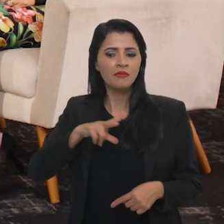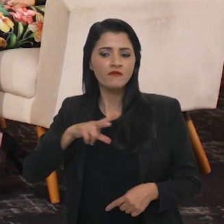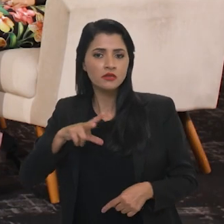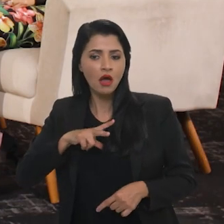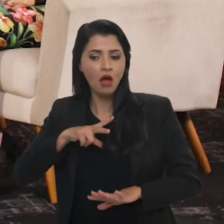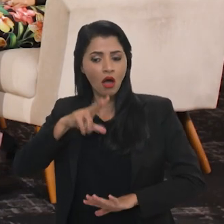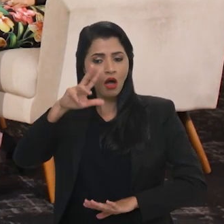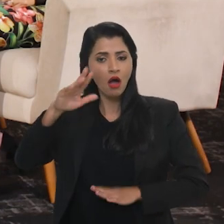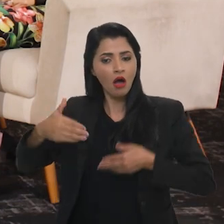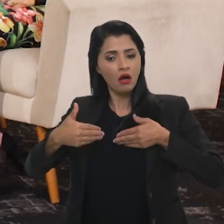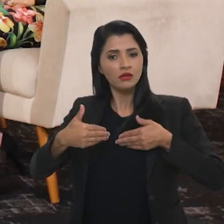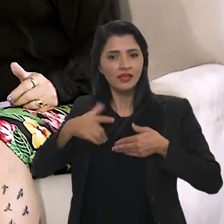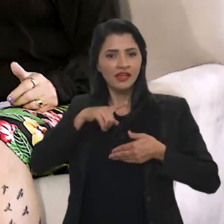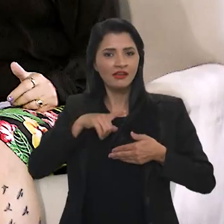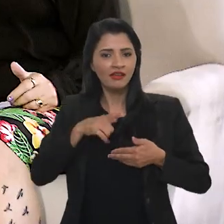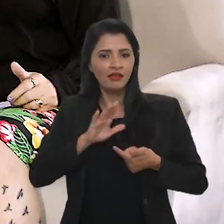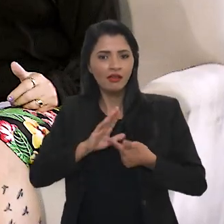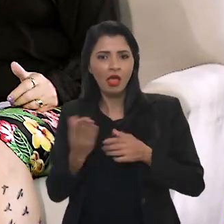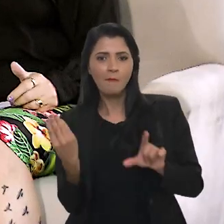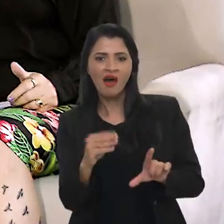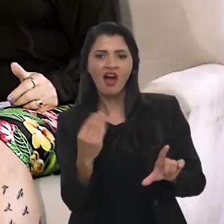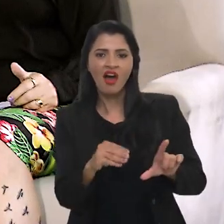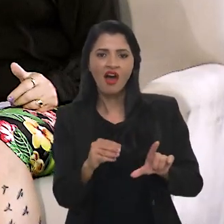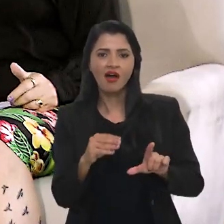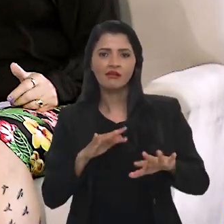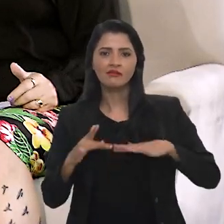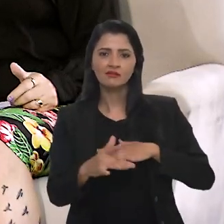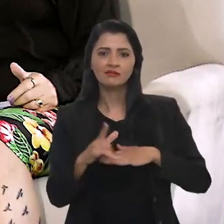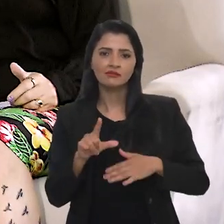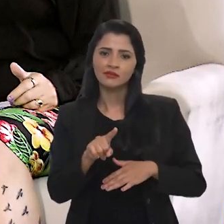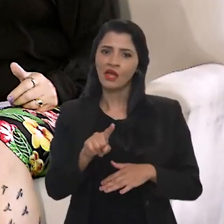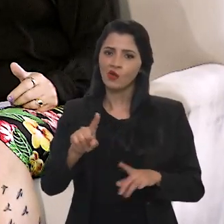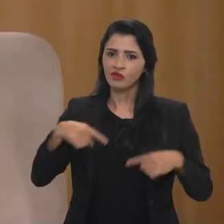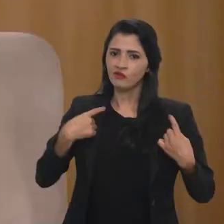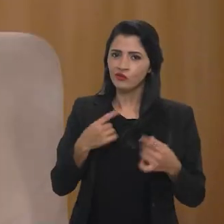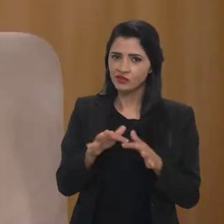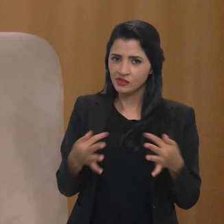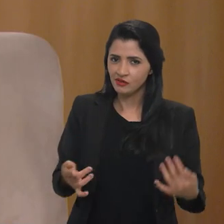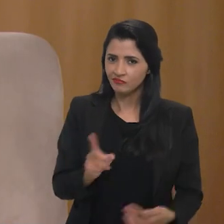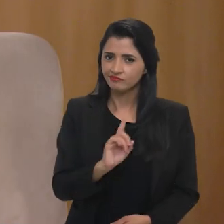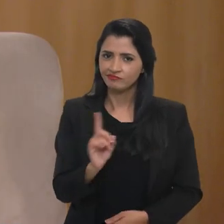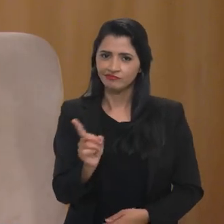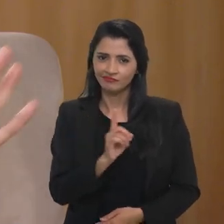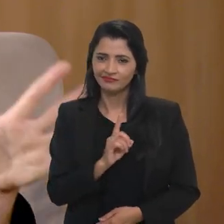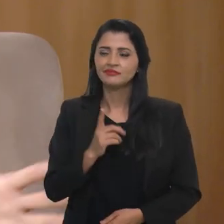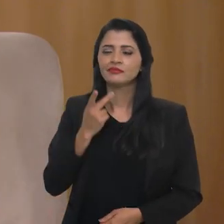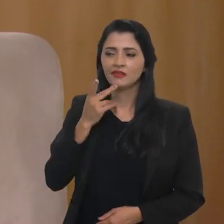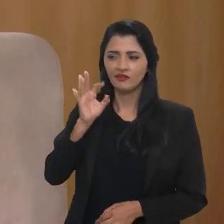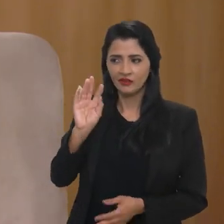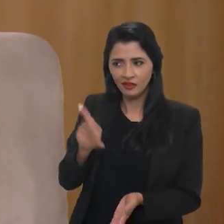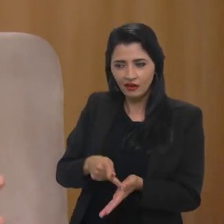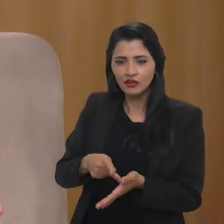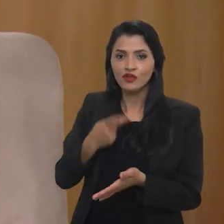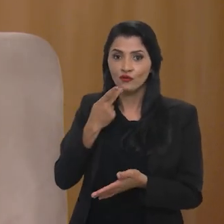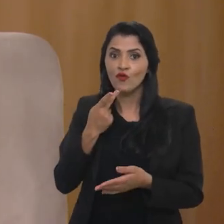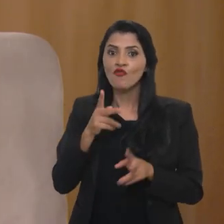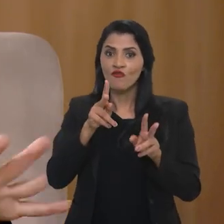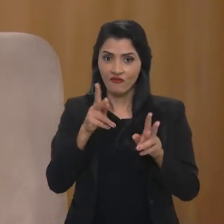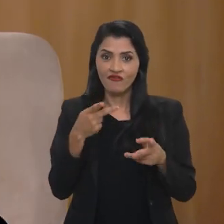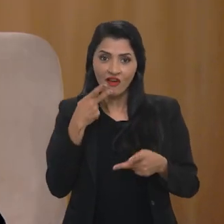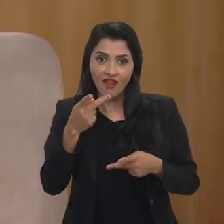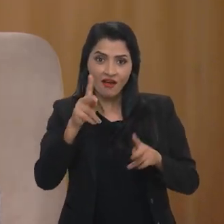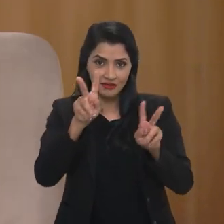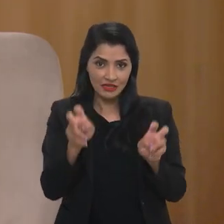privacidade e exposição nas redes sociais. Ou seja, o desafio não é simples. Não é. Eu vou falar desses dois assuntos aí